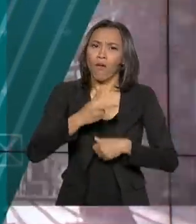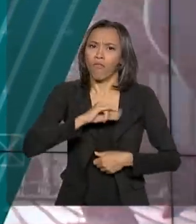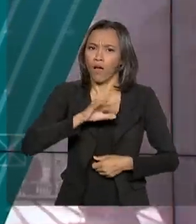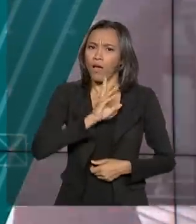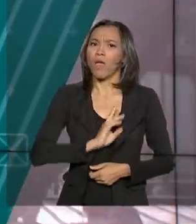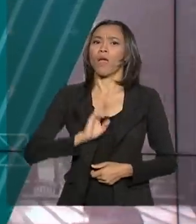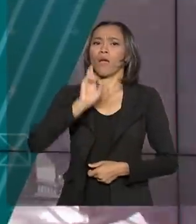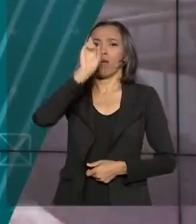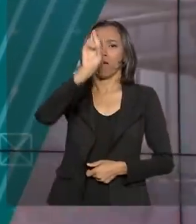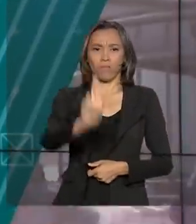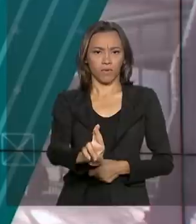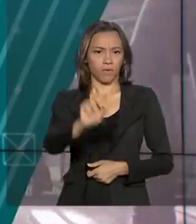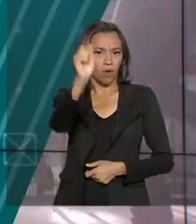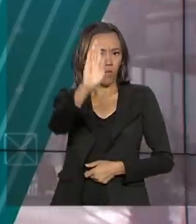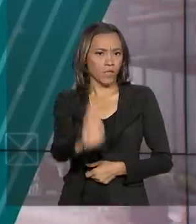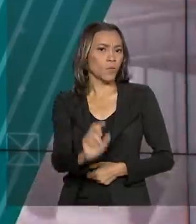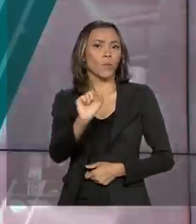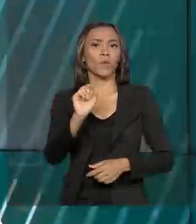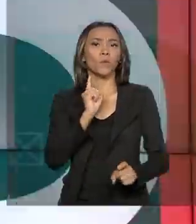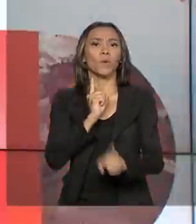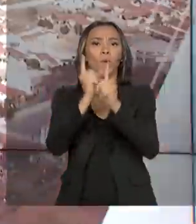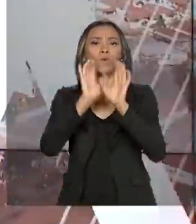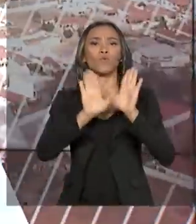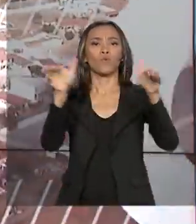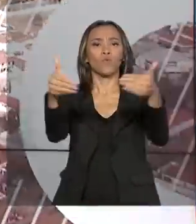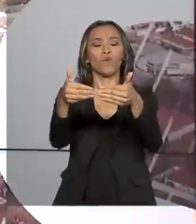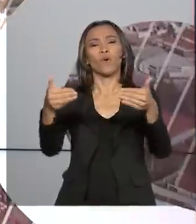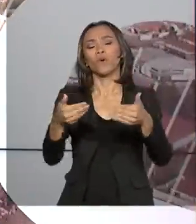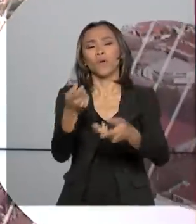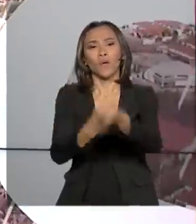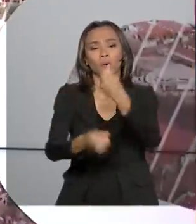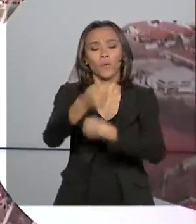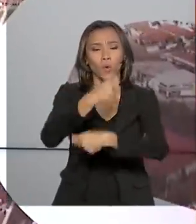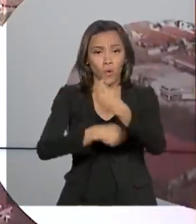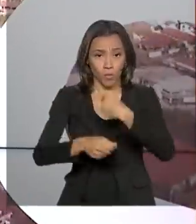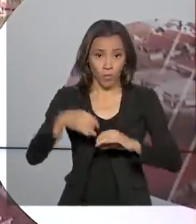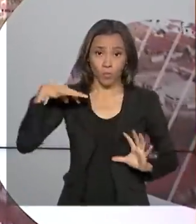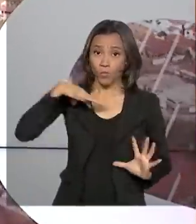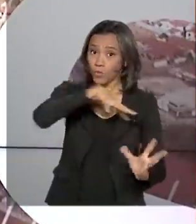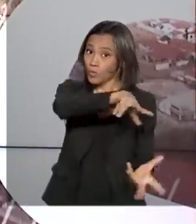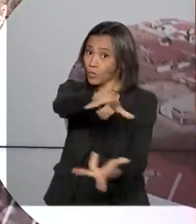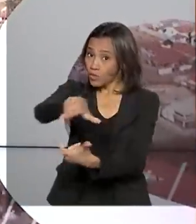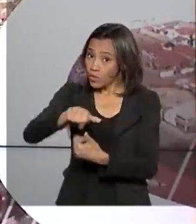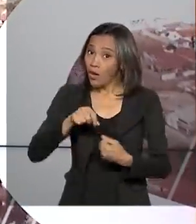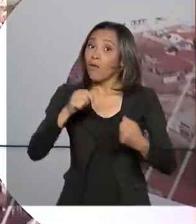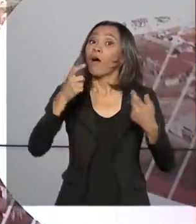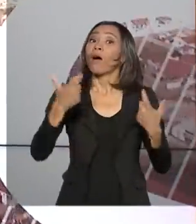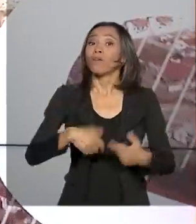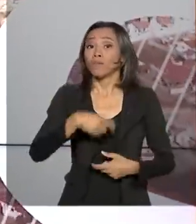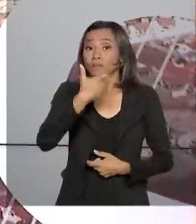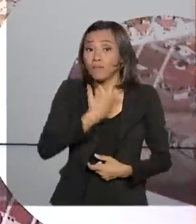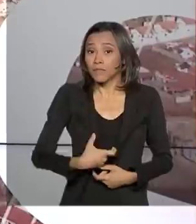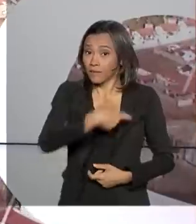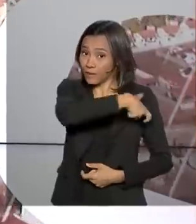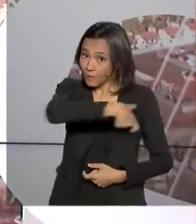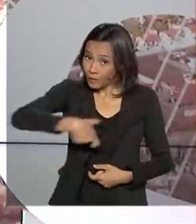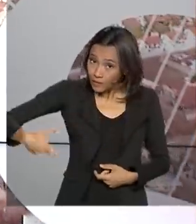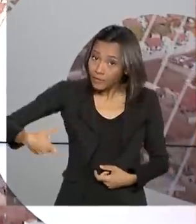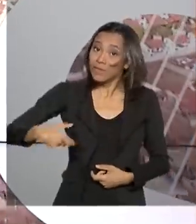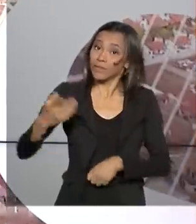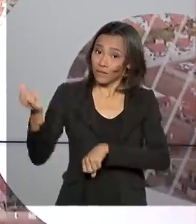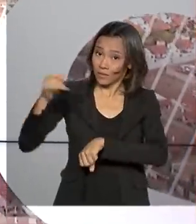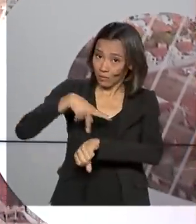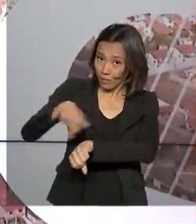o Brasil no Fórum Econômico Mundial, que começa hoje à noite em Davos, na Suíça. E aqui no Brasil, o governo federal